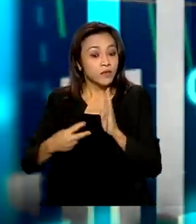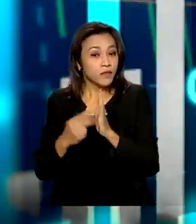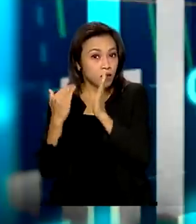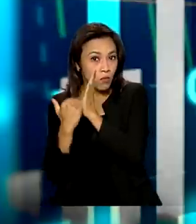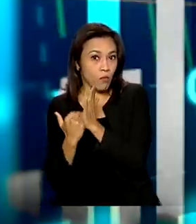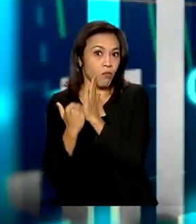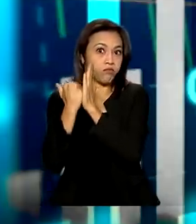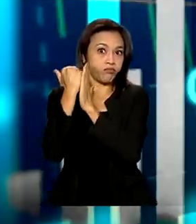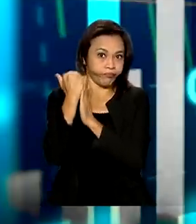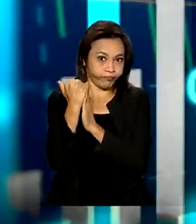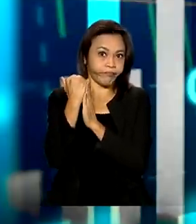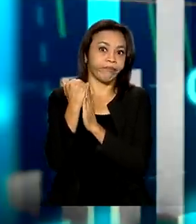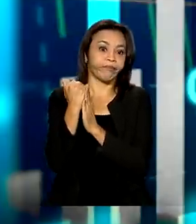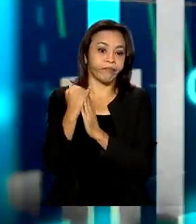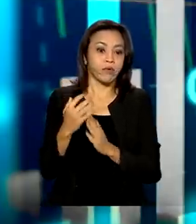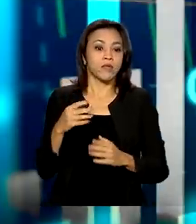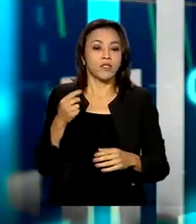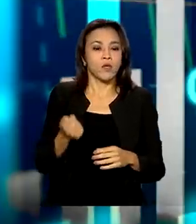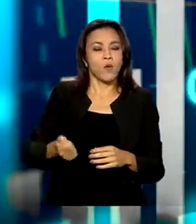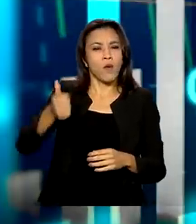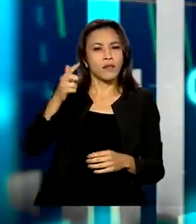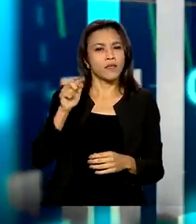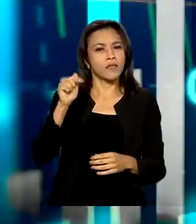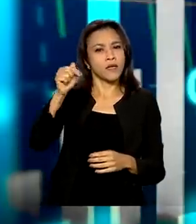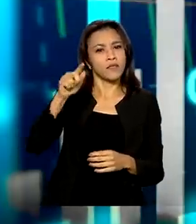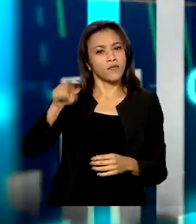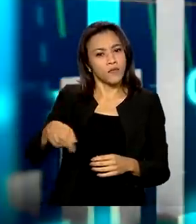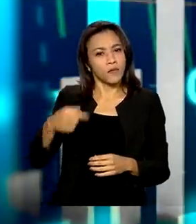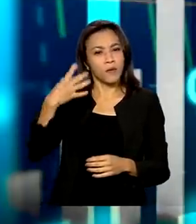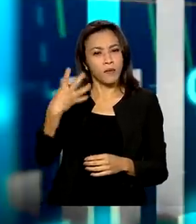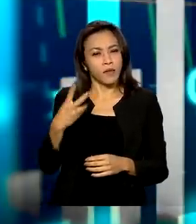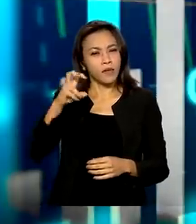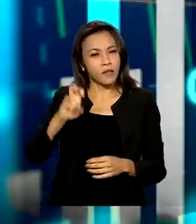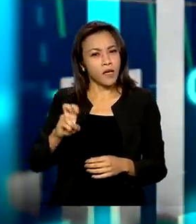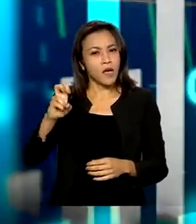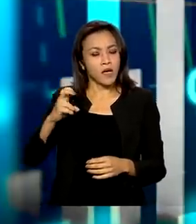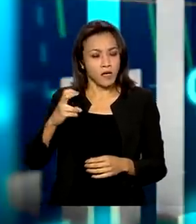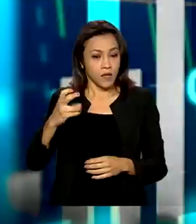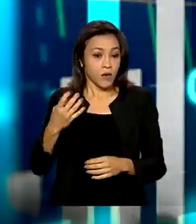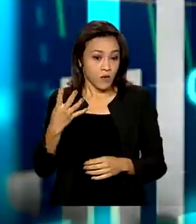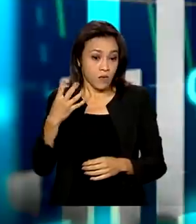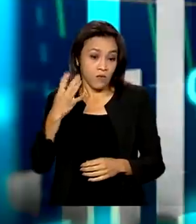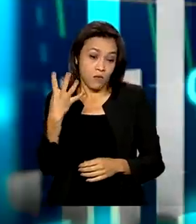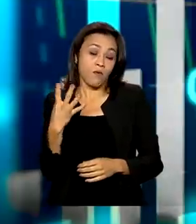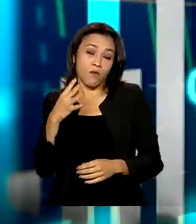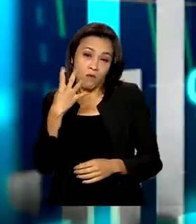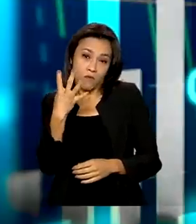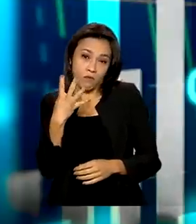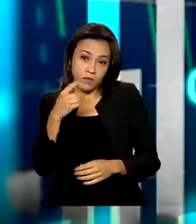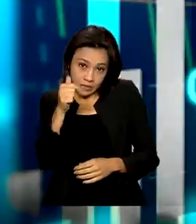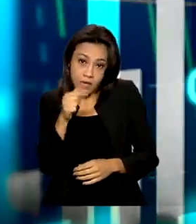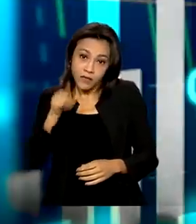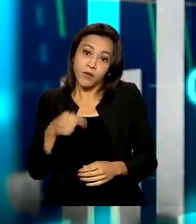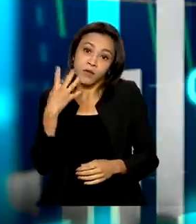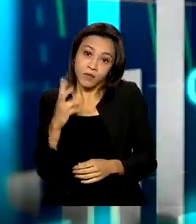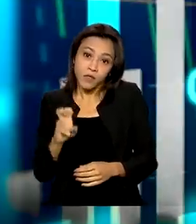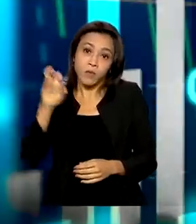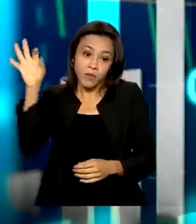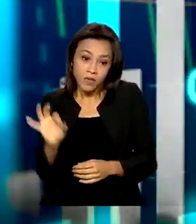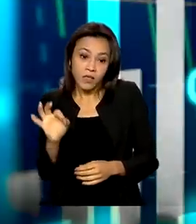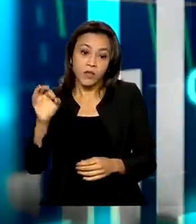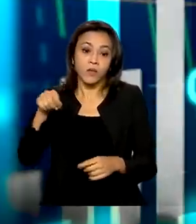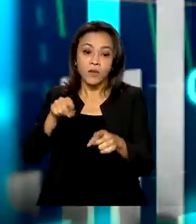reais, ou seja, descontada a inflação de quase 7,5% se comparada ao mesmo mês de julho de 2021 e ao mesmo tempo